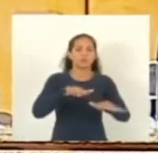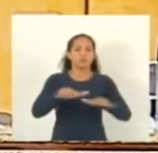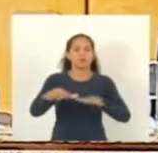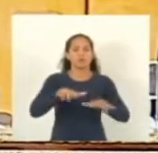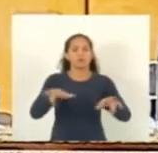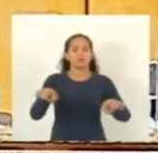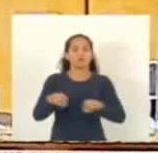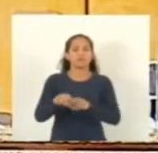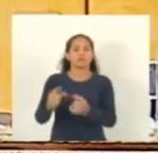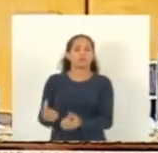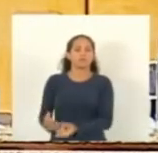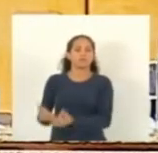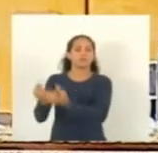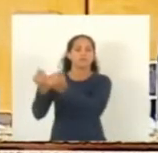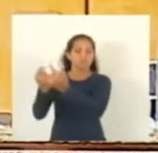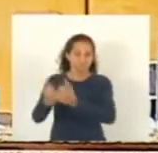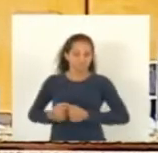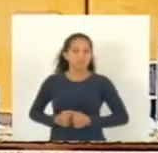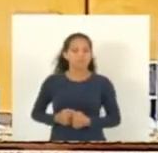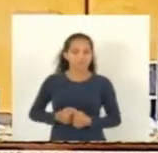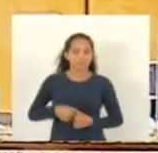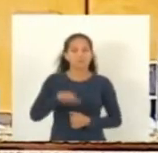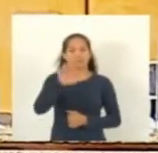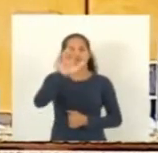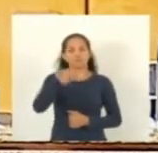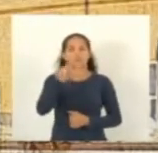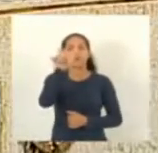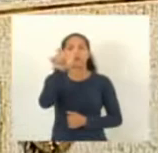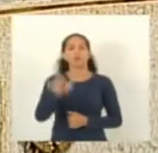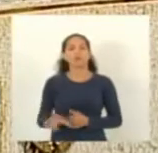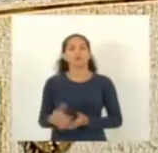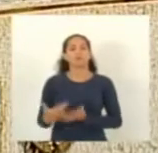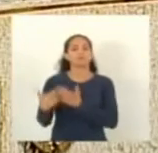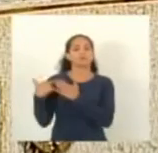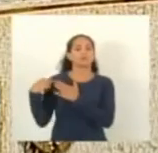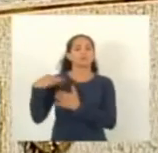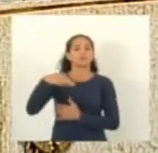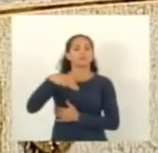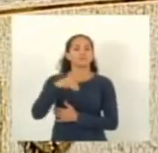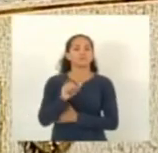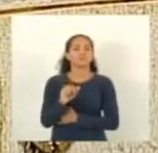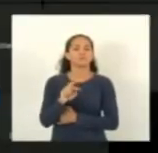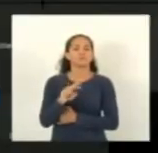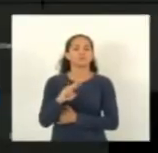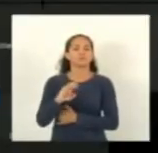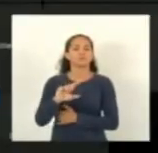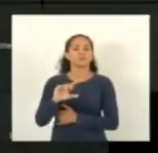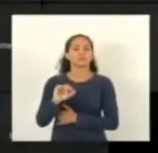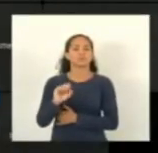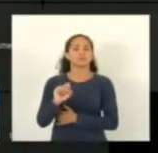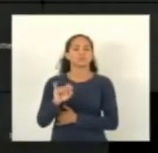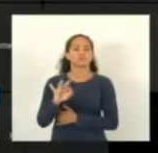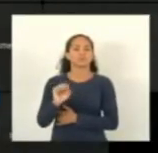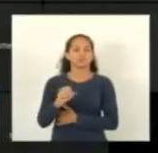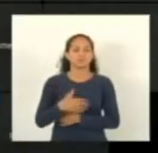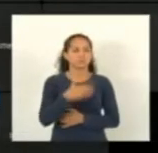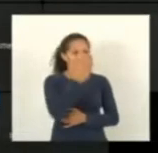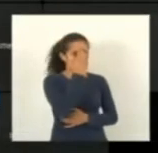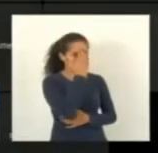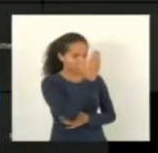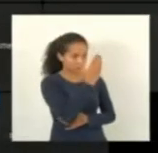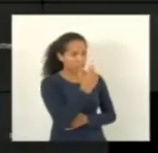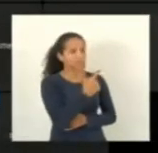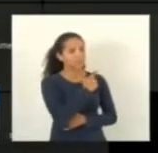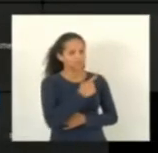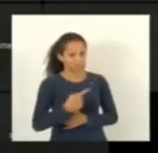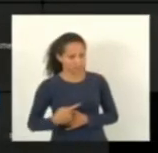relator deputado Marcelo Santos muito obrigado presidente dentro do prazo relato a